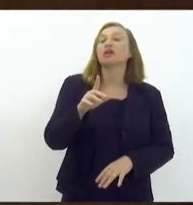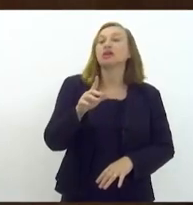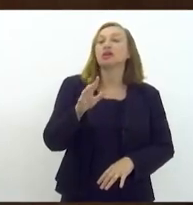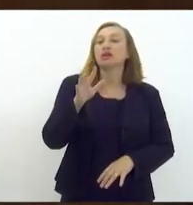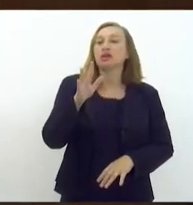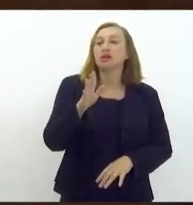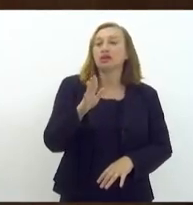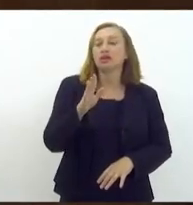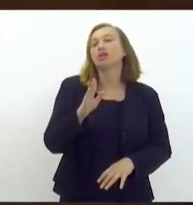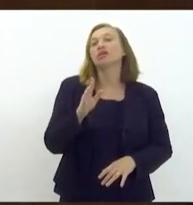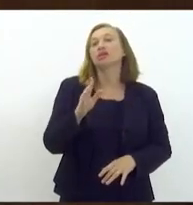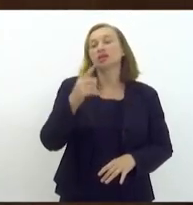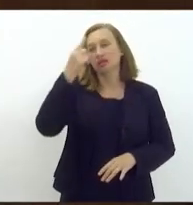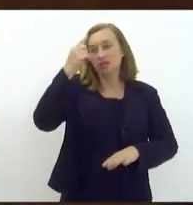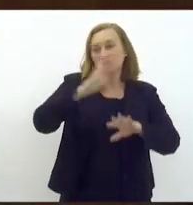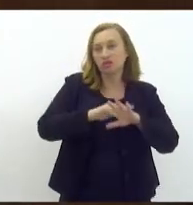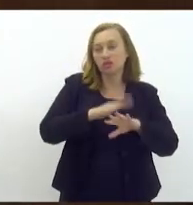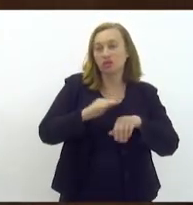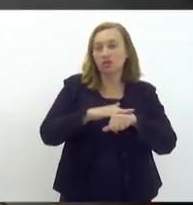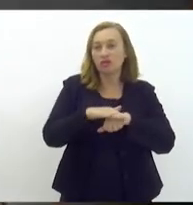vocês ok muito obrigado tia Ju